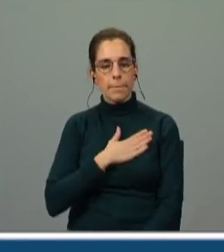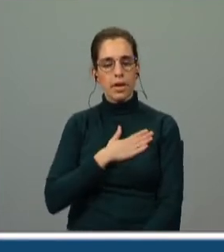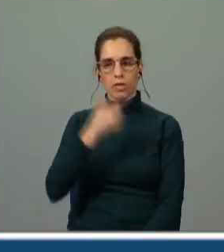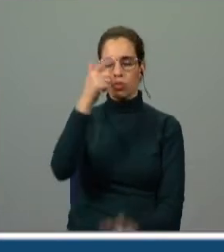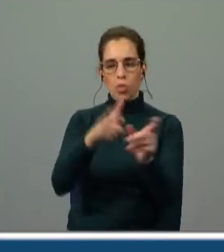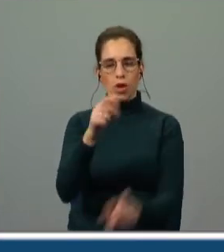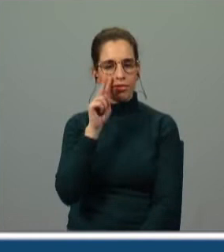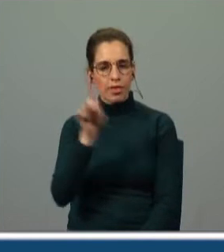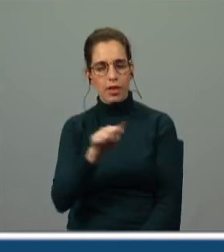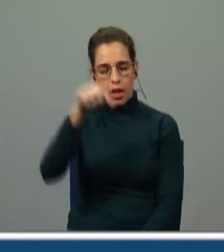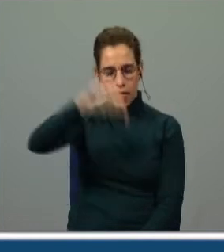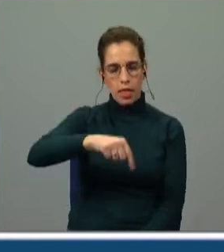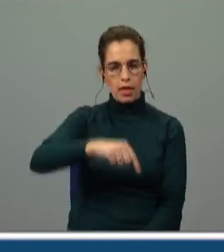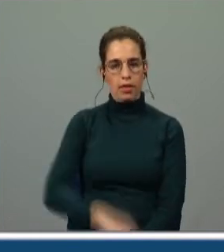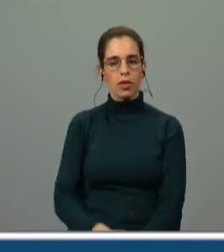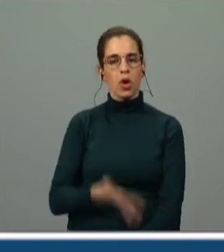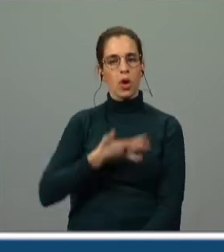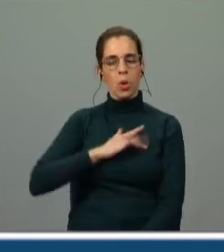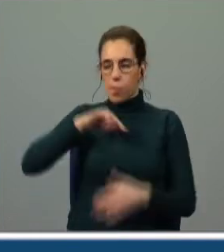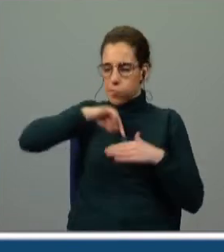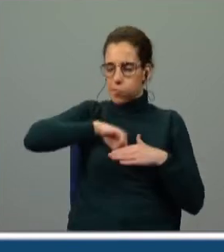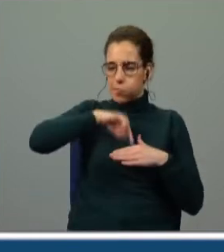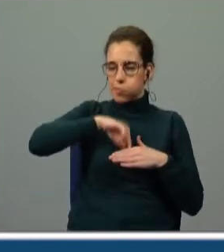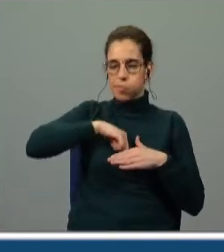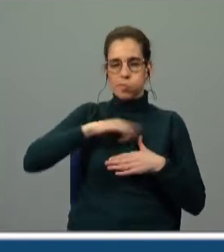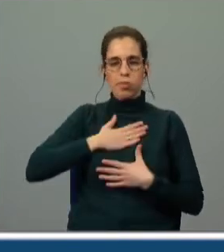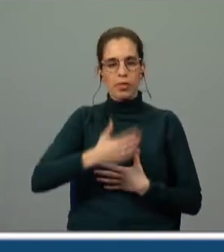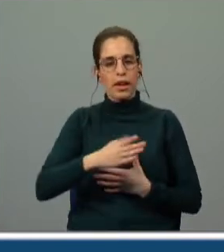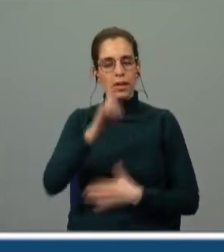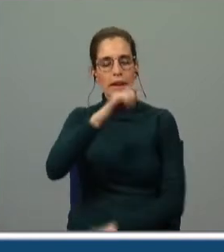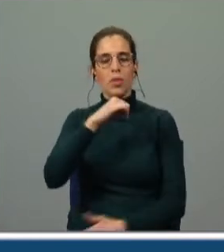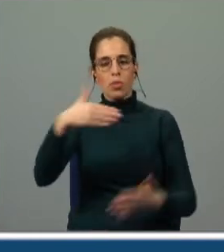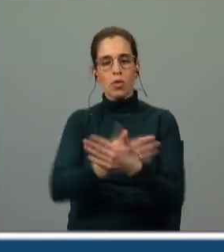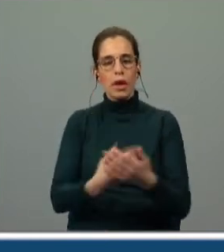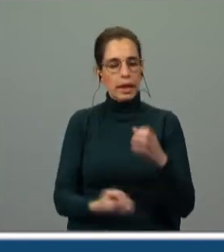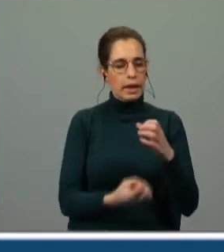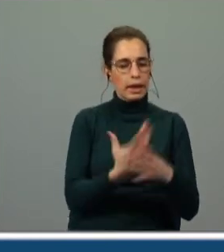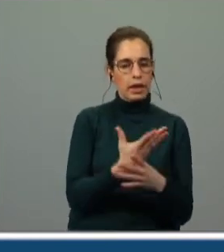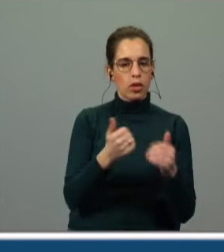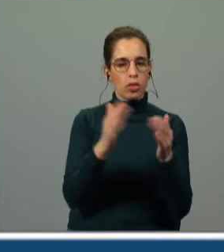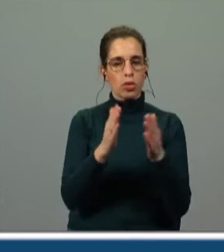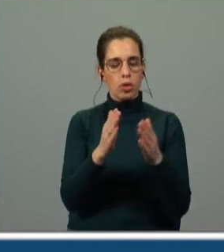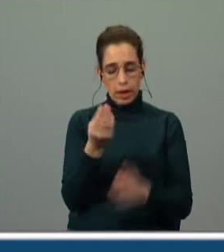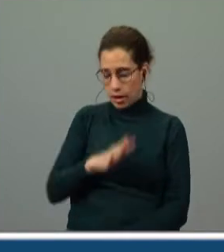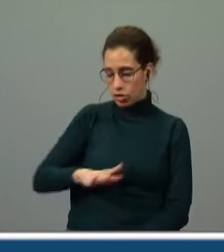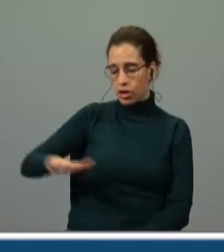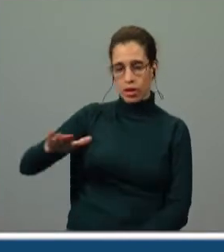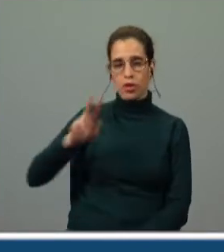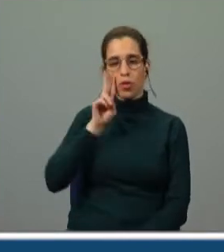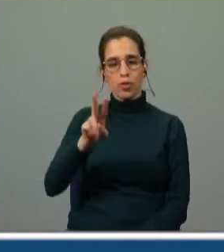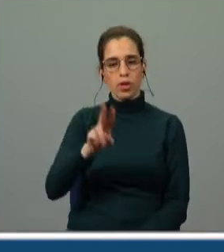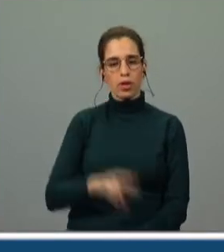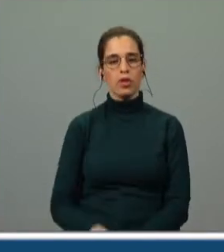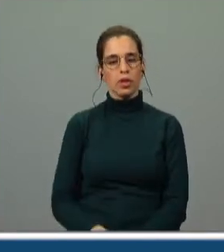Ali com amor intrínseco e vontade naquele por quem morro criarei estas relíquias suas que aqui visto que a refrigério